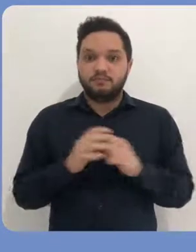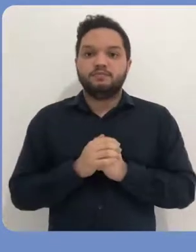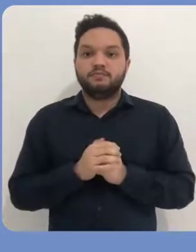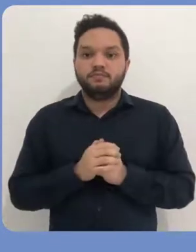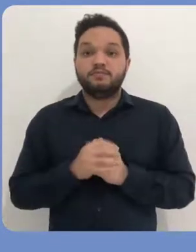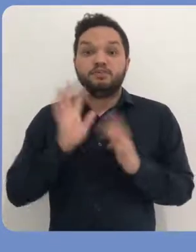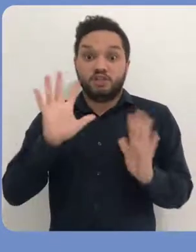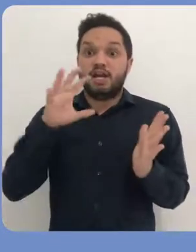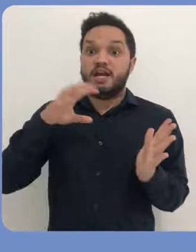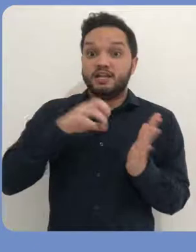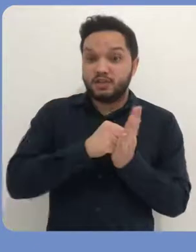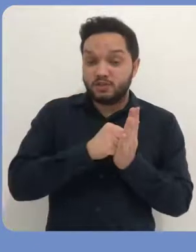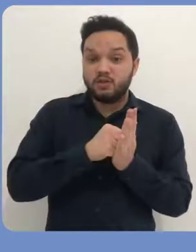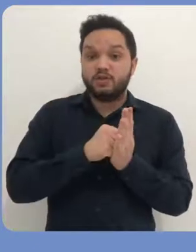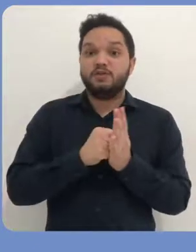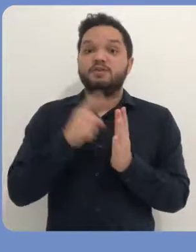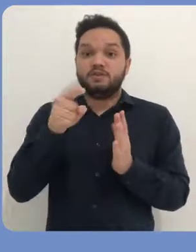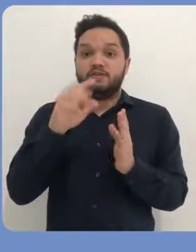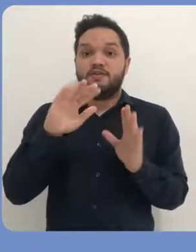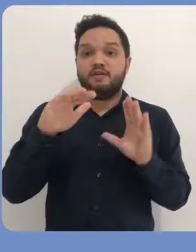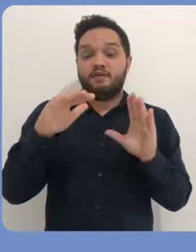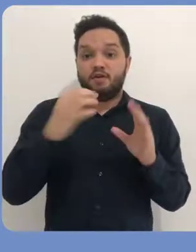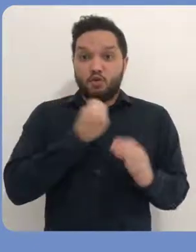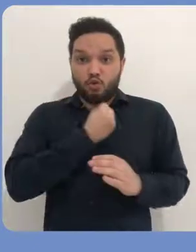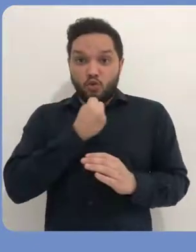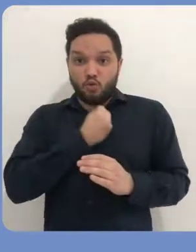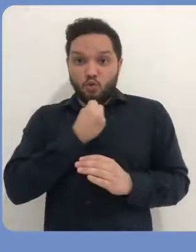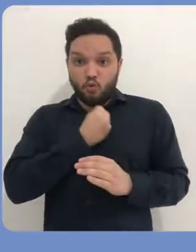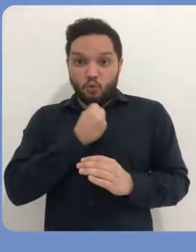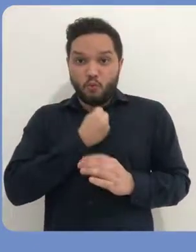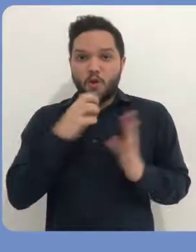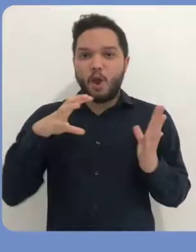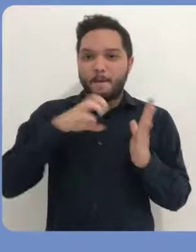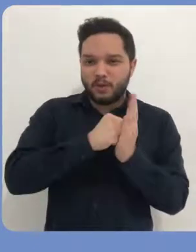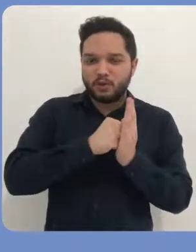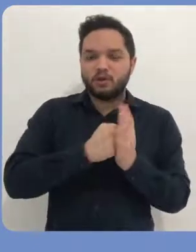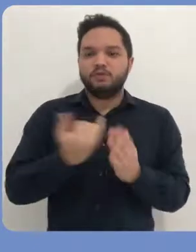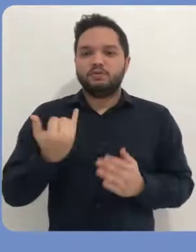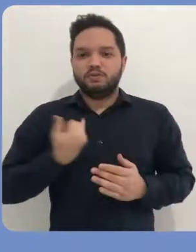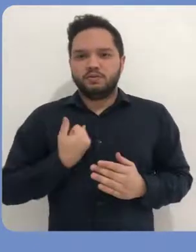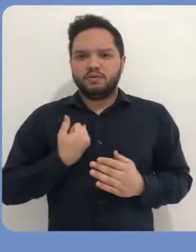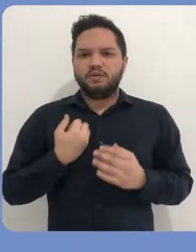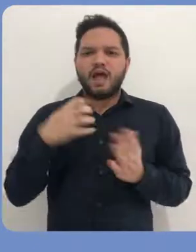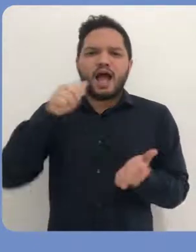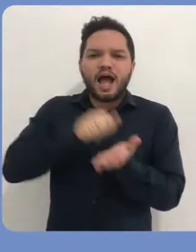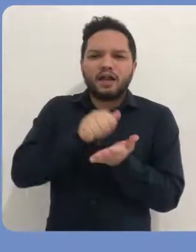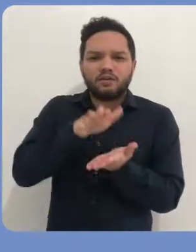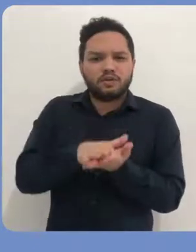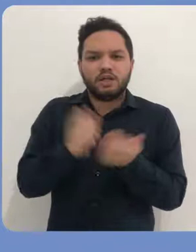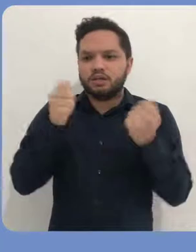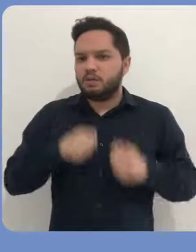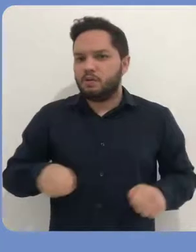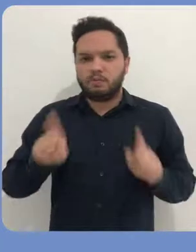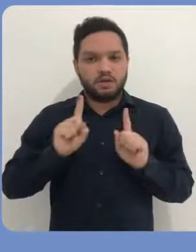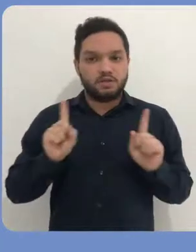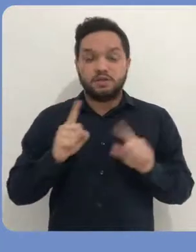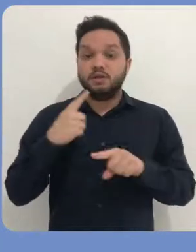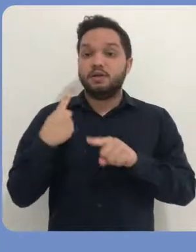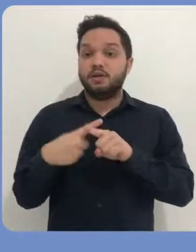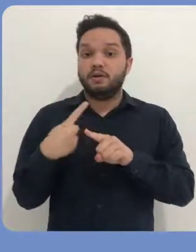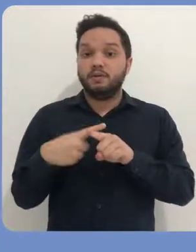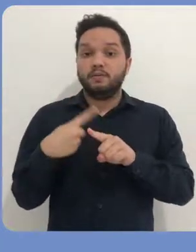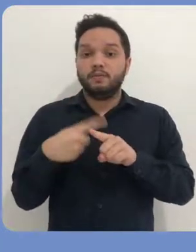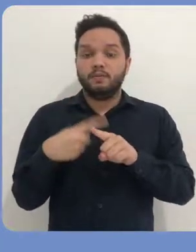Pronto, o seu chamado foi registrado e você vai receber um número de protocolo. Você não precisa se preocupar em anotar esta numeração,